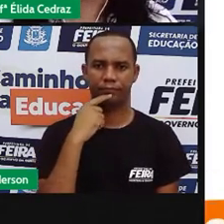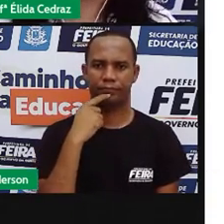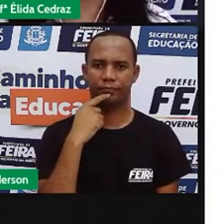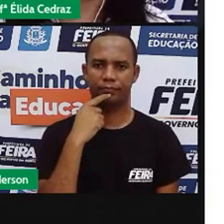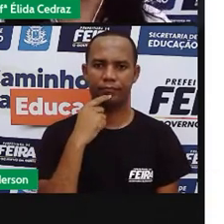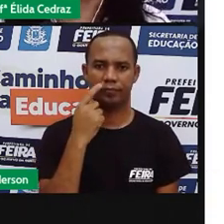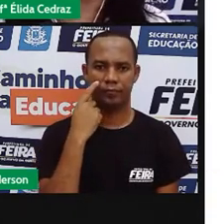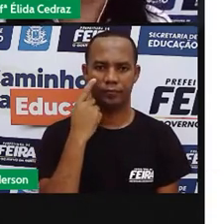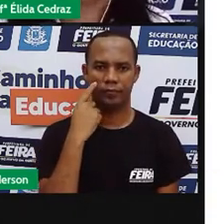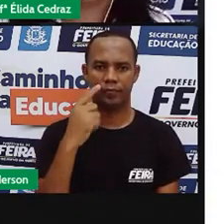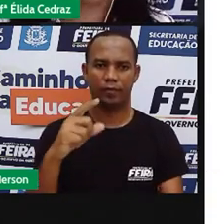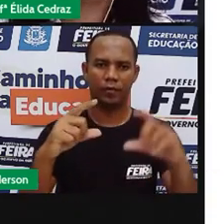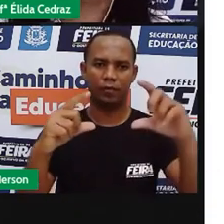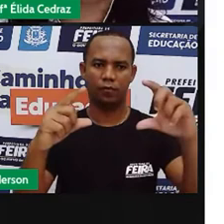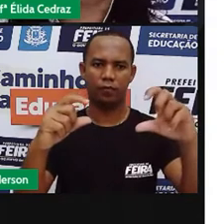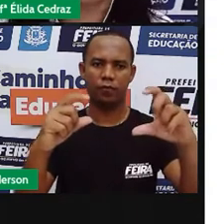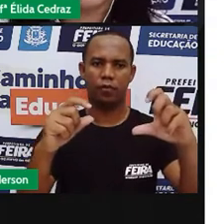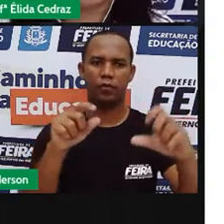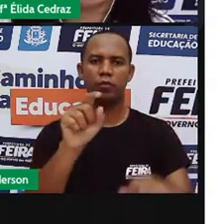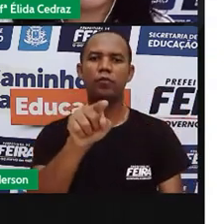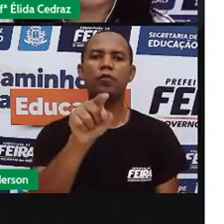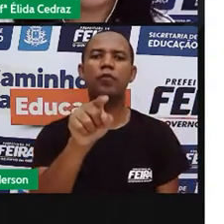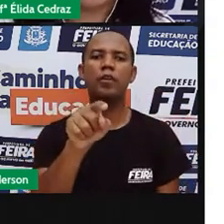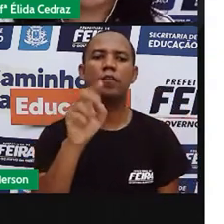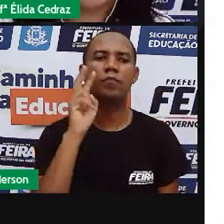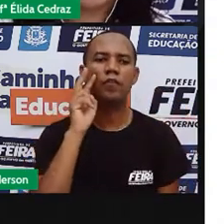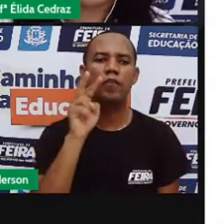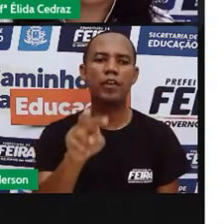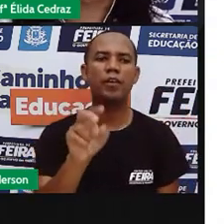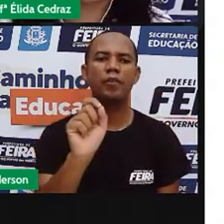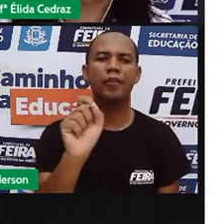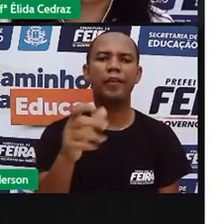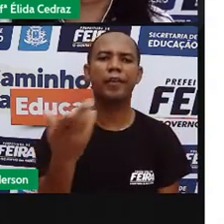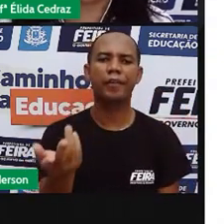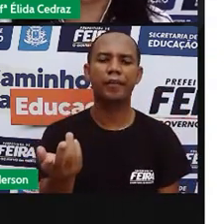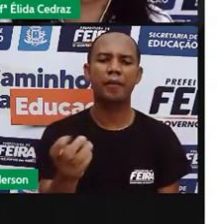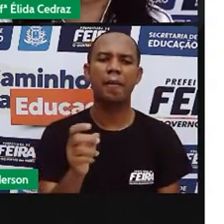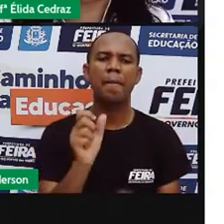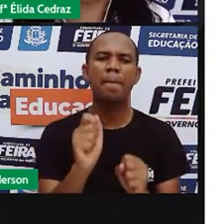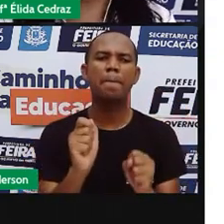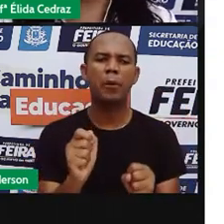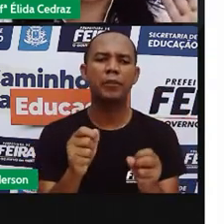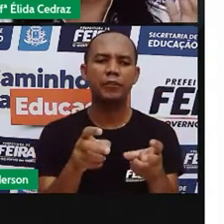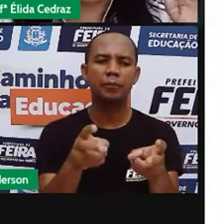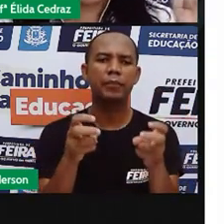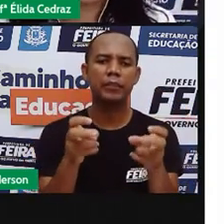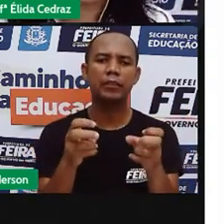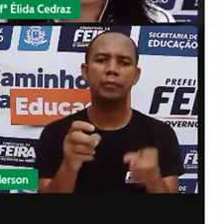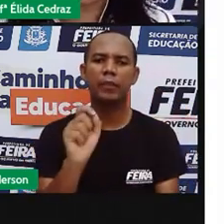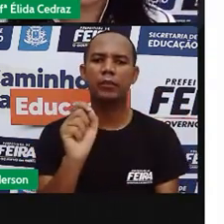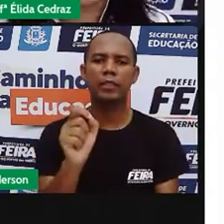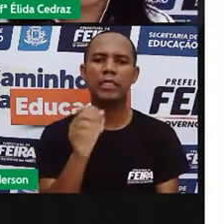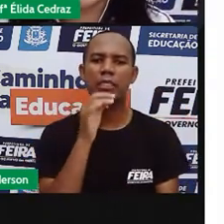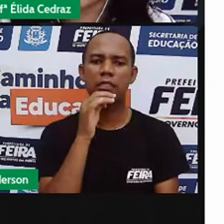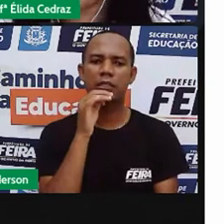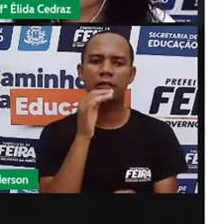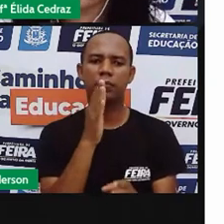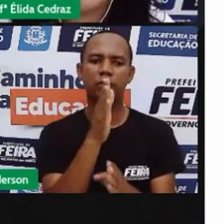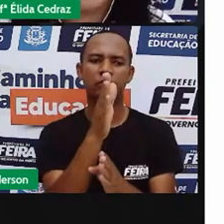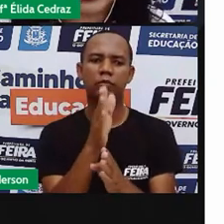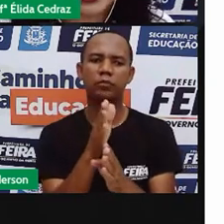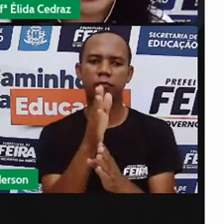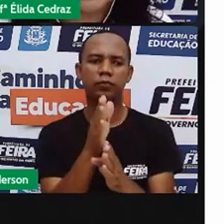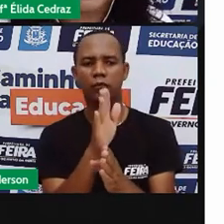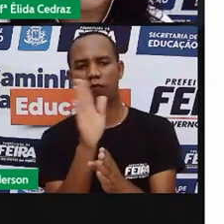Nessa imagem, o que é que você está vendo? O que é você pode perceber do lado esquerdo da imagem